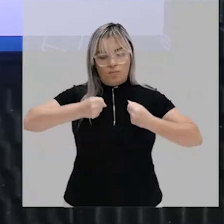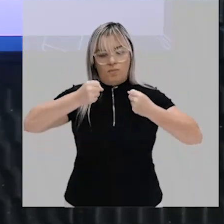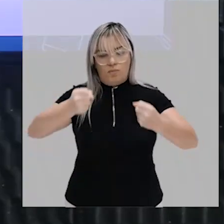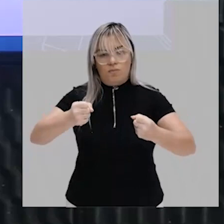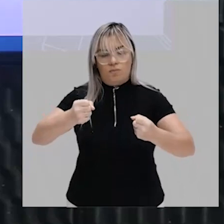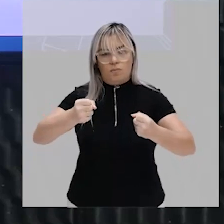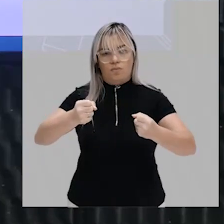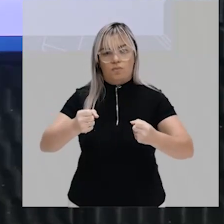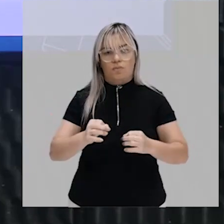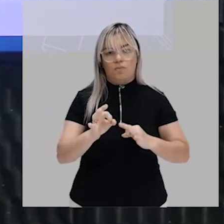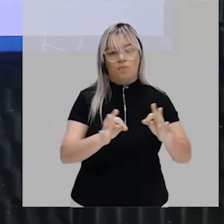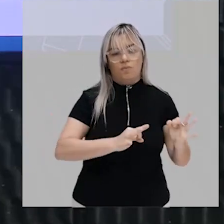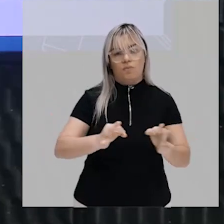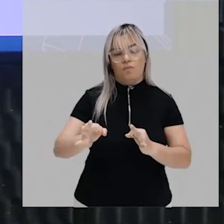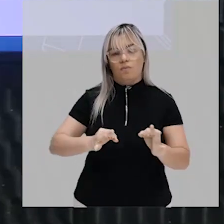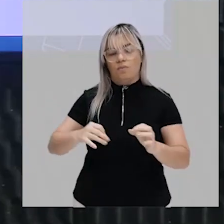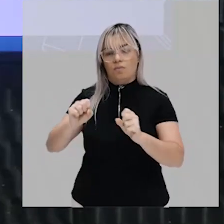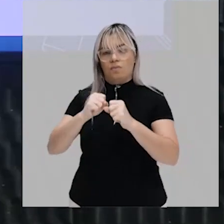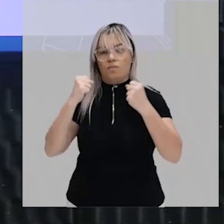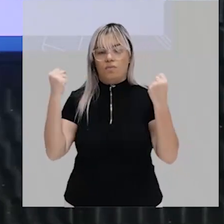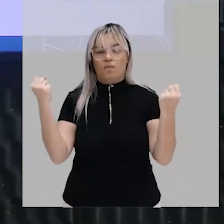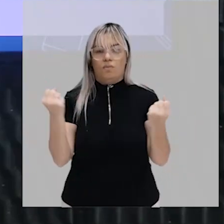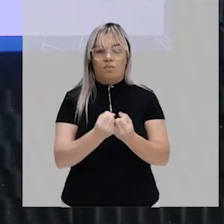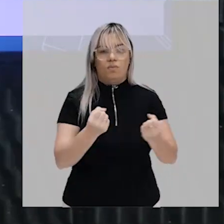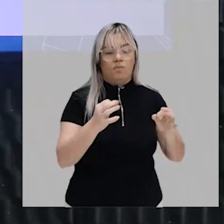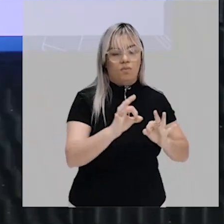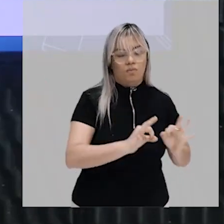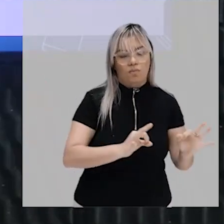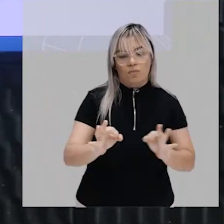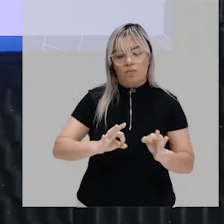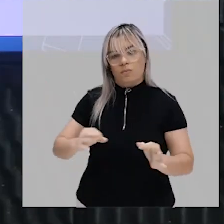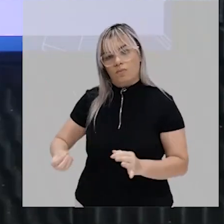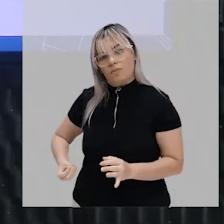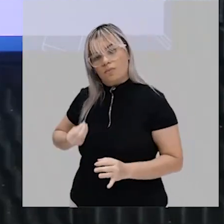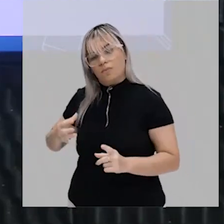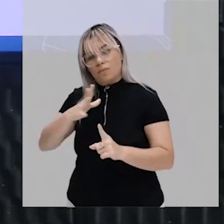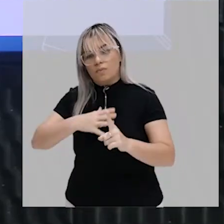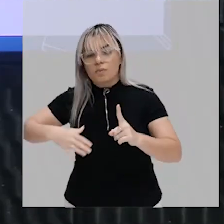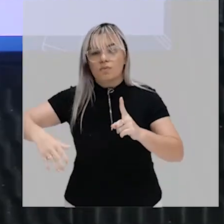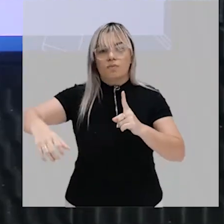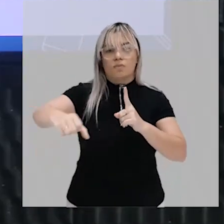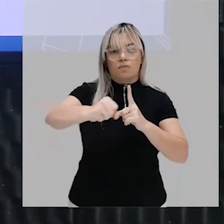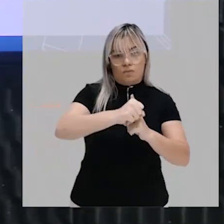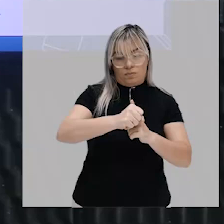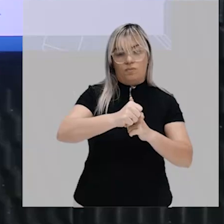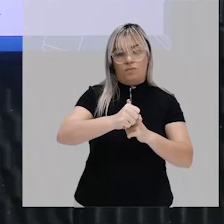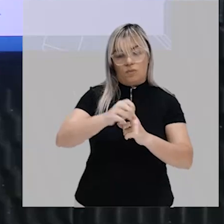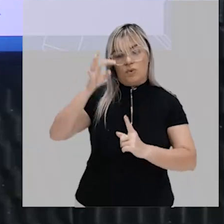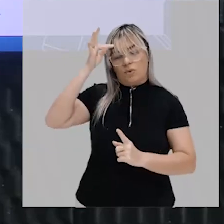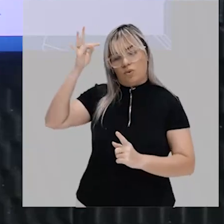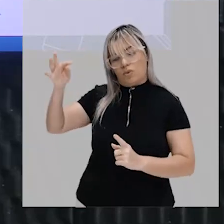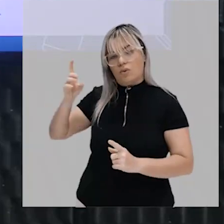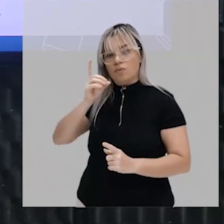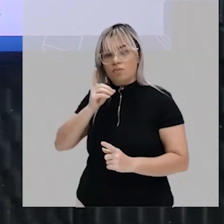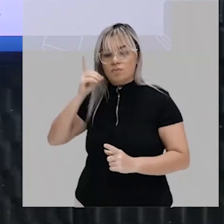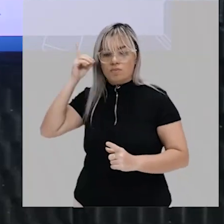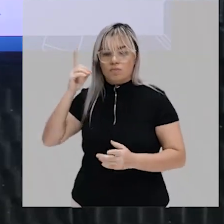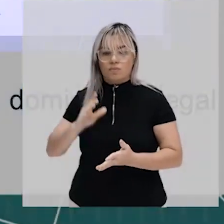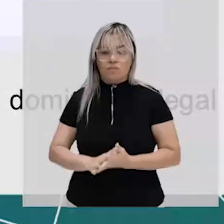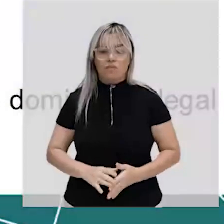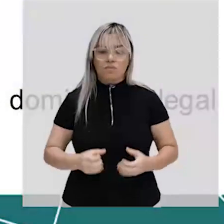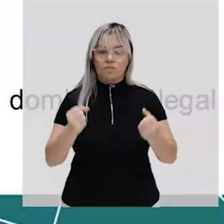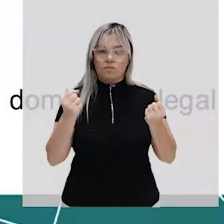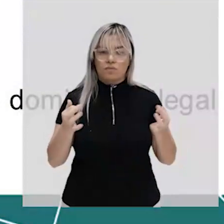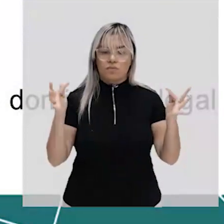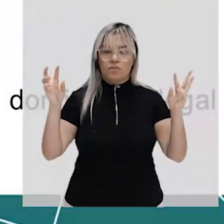garantir a ordem social de ser um organizador da vida em sociedade segundo Durkheim e para a gente poder